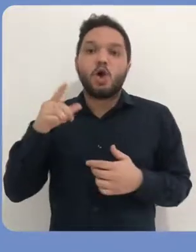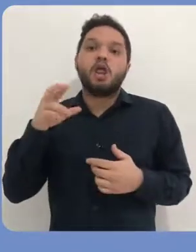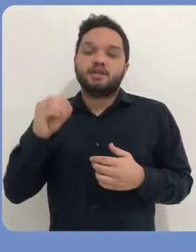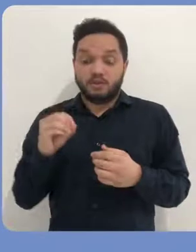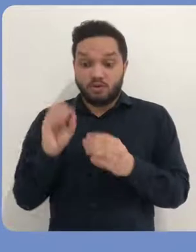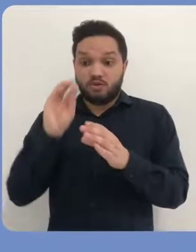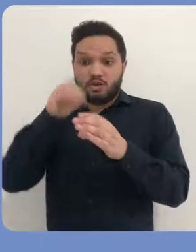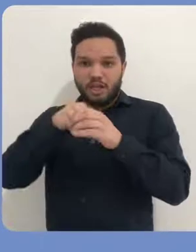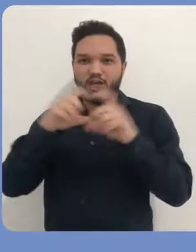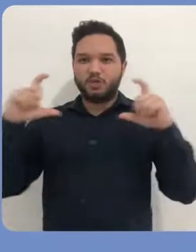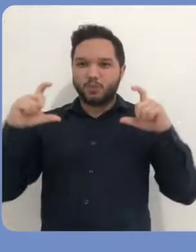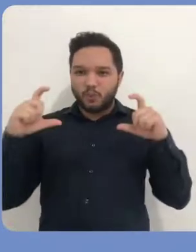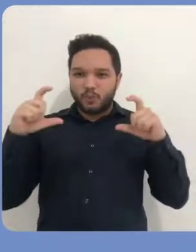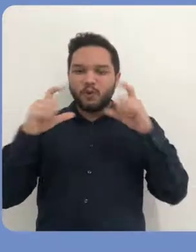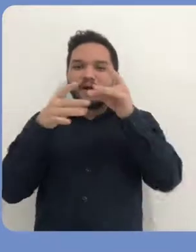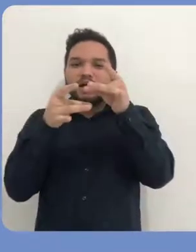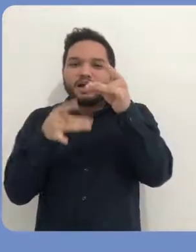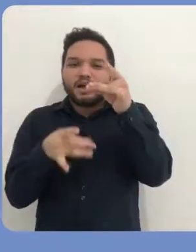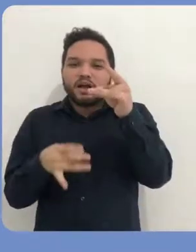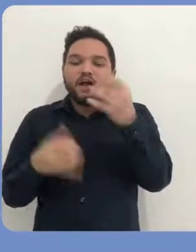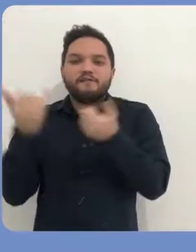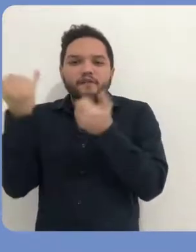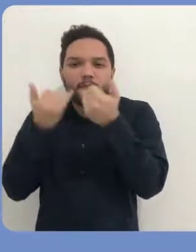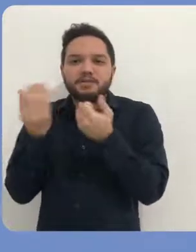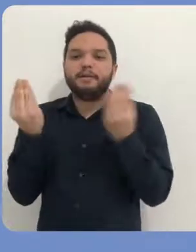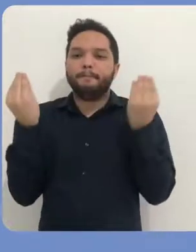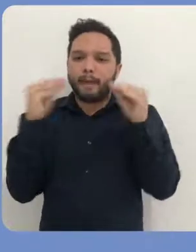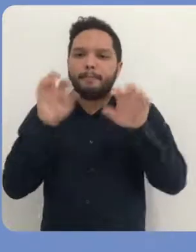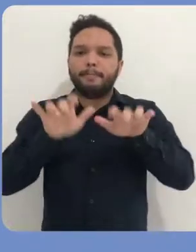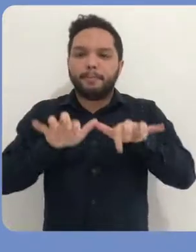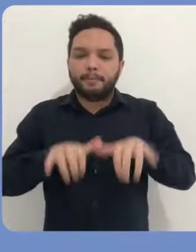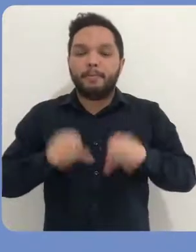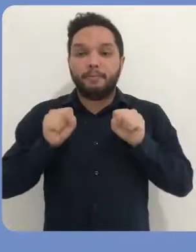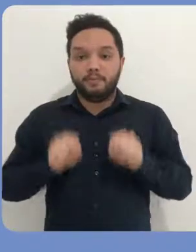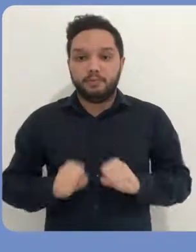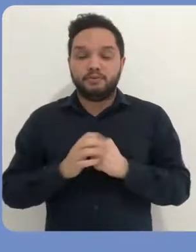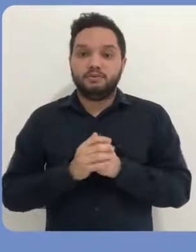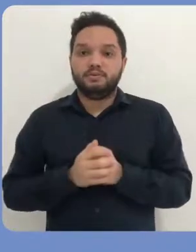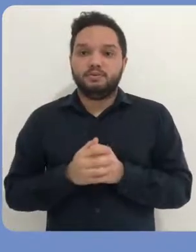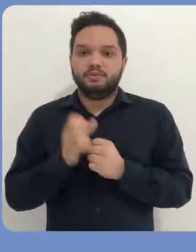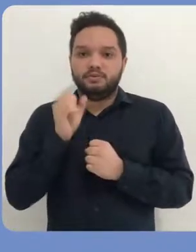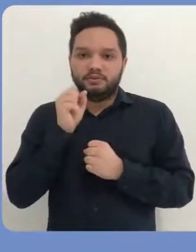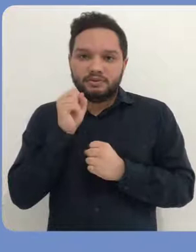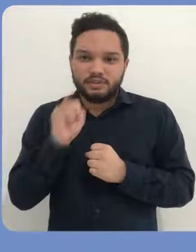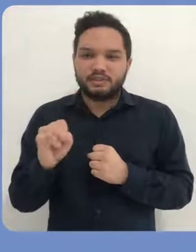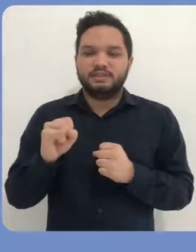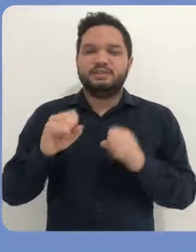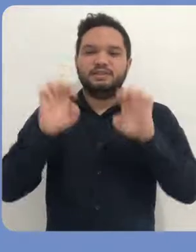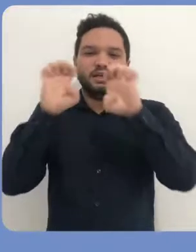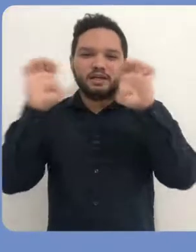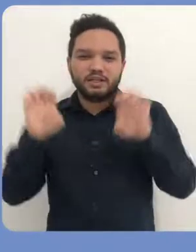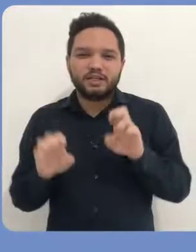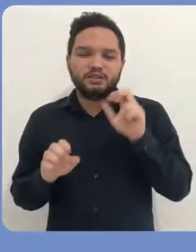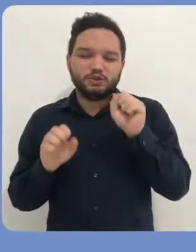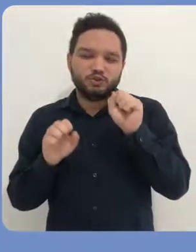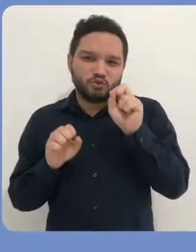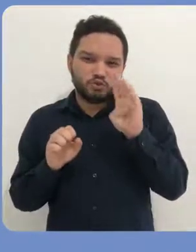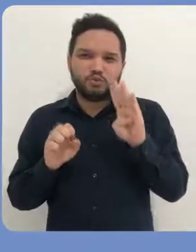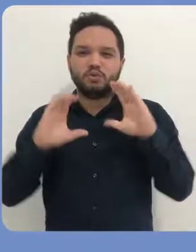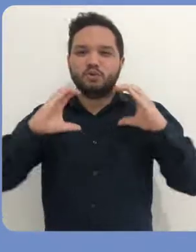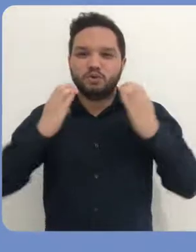no campo descrição você já coloca todas estas informações. Caso você tenha uma estrutura de